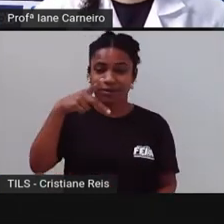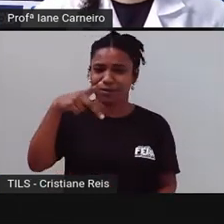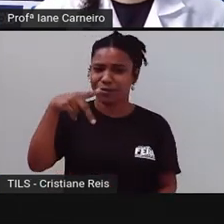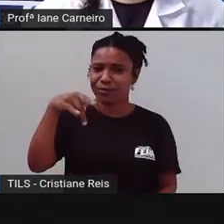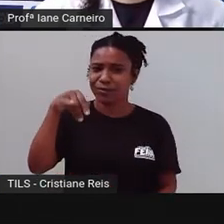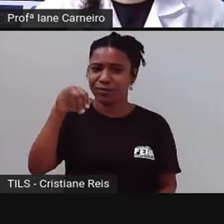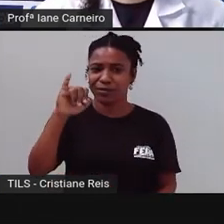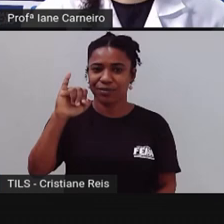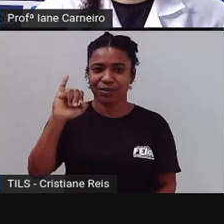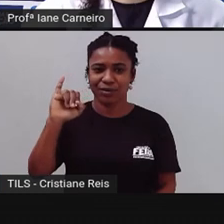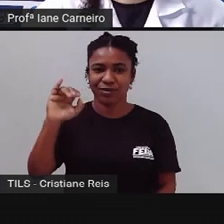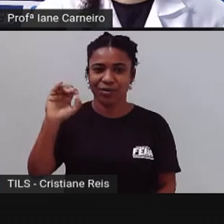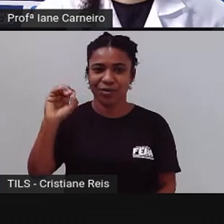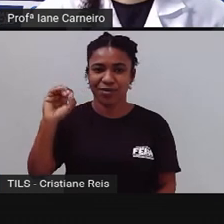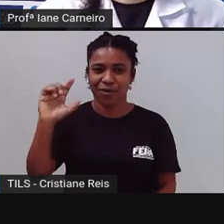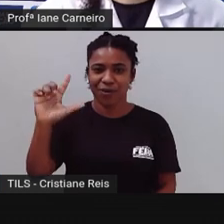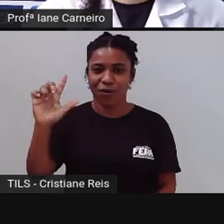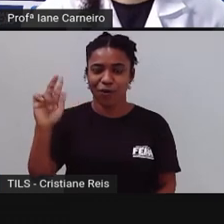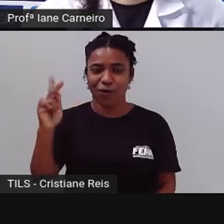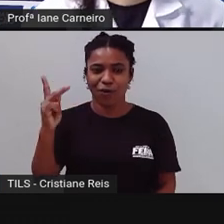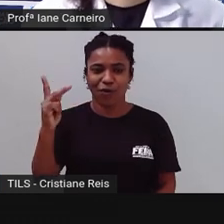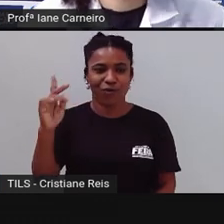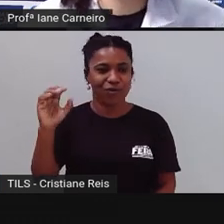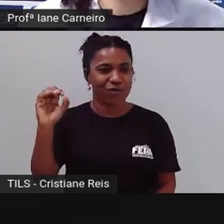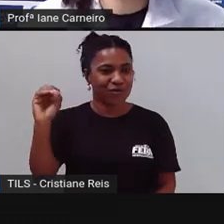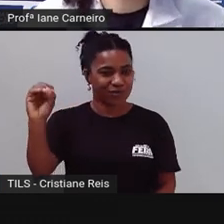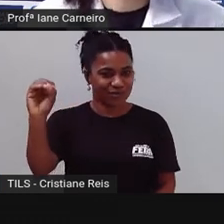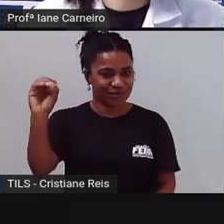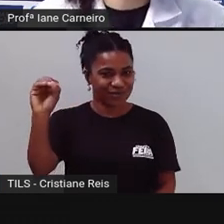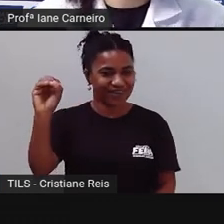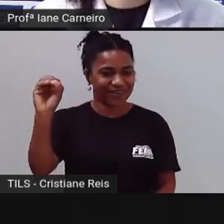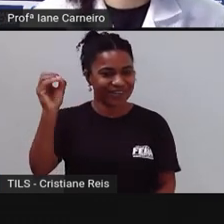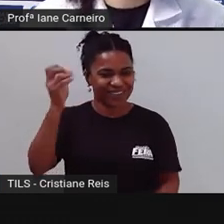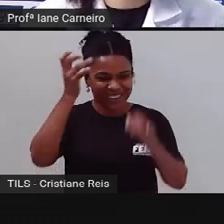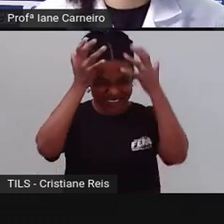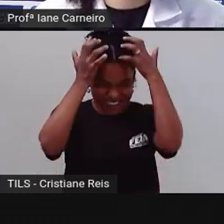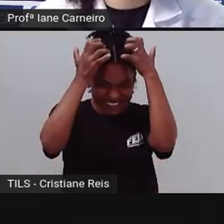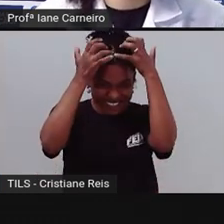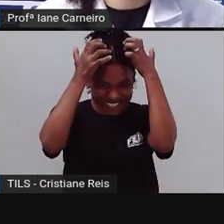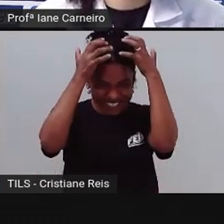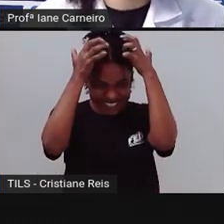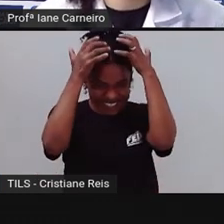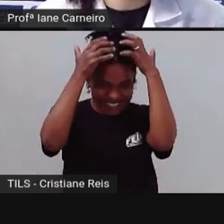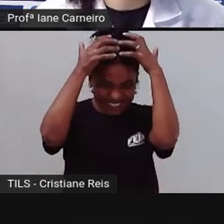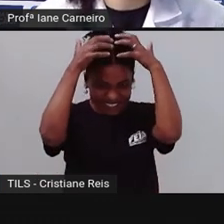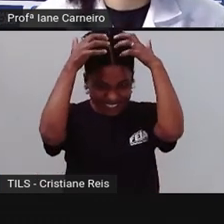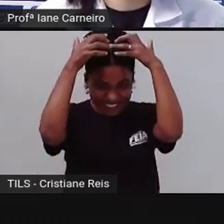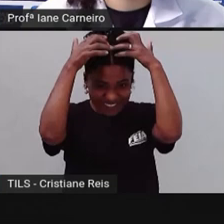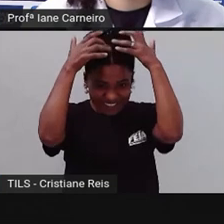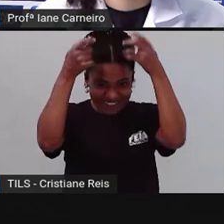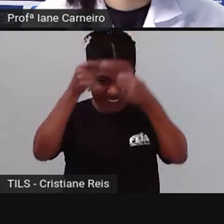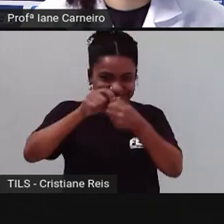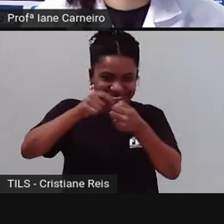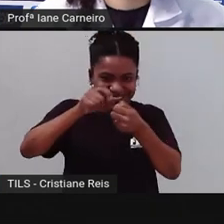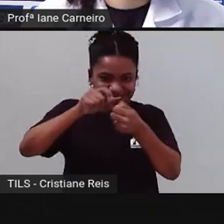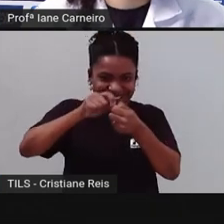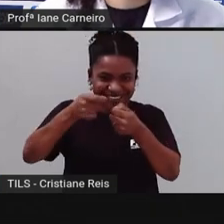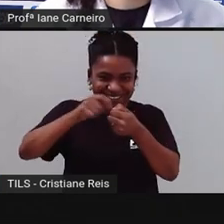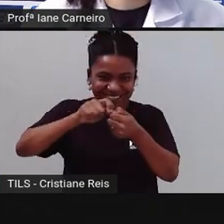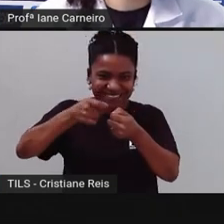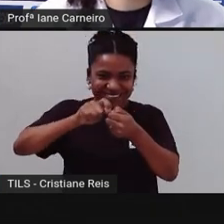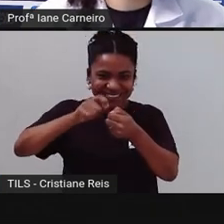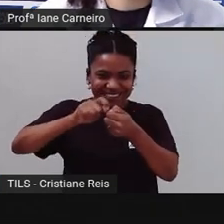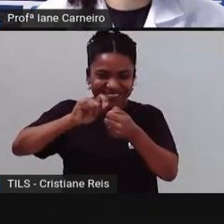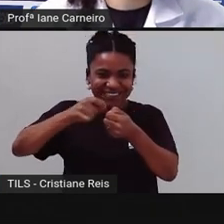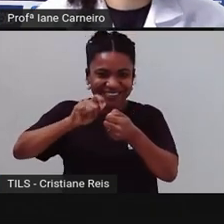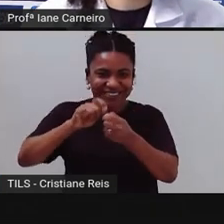Pi-o-lho. Pi-olho. Foi essa a resposta que você encontrou aí? Olha aí no